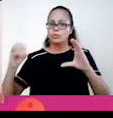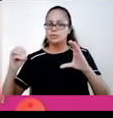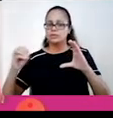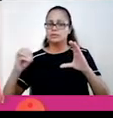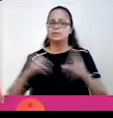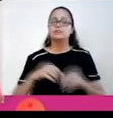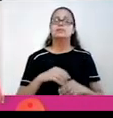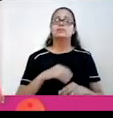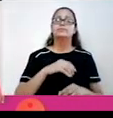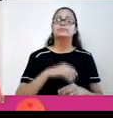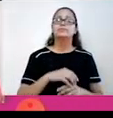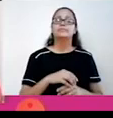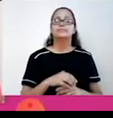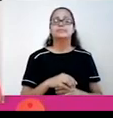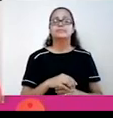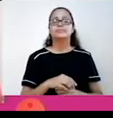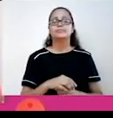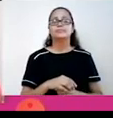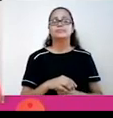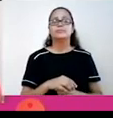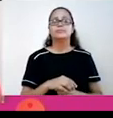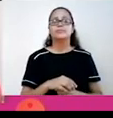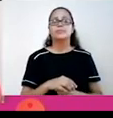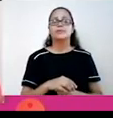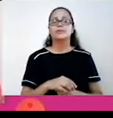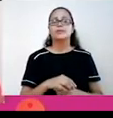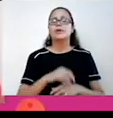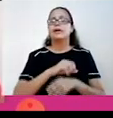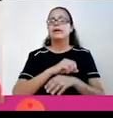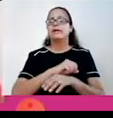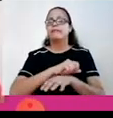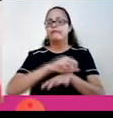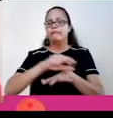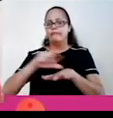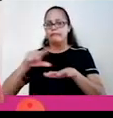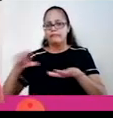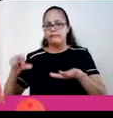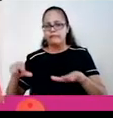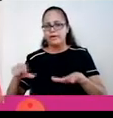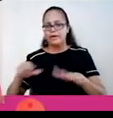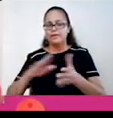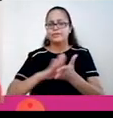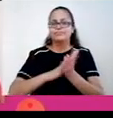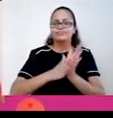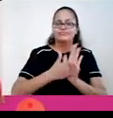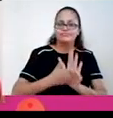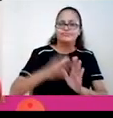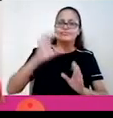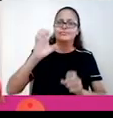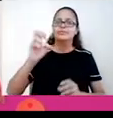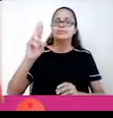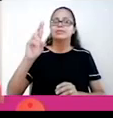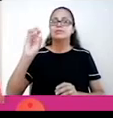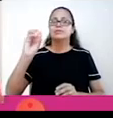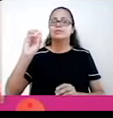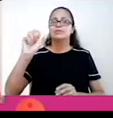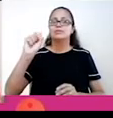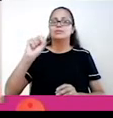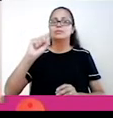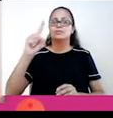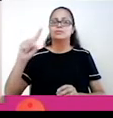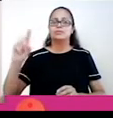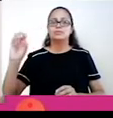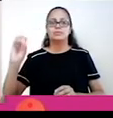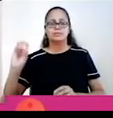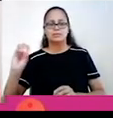planaltos cristalinos e antigos, bastante desgastados pela erosão, com formas arredondadas e baixas altitudes. Nós